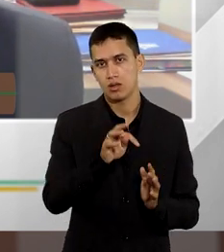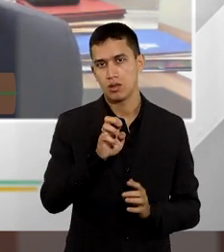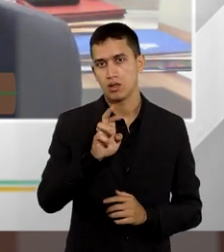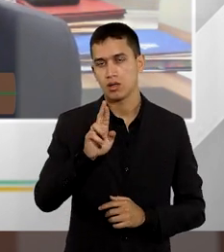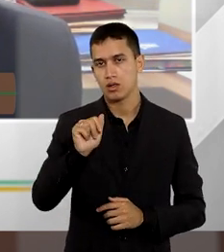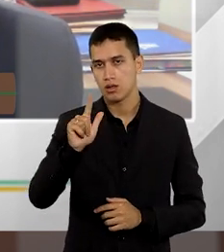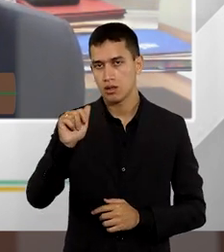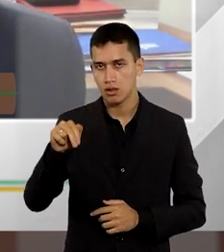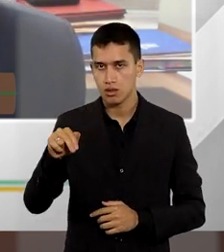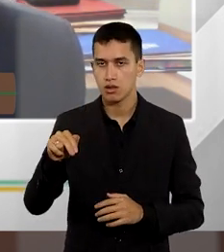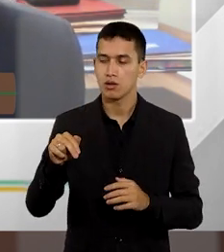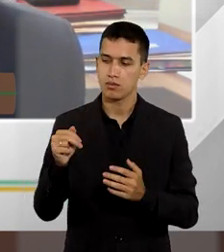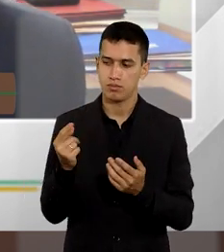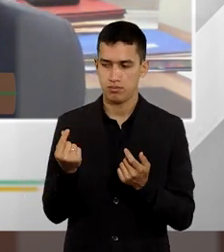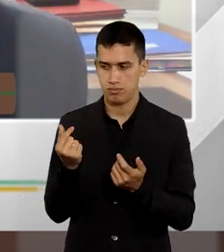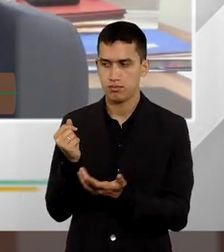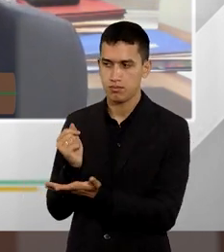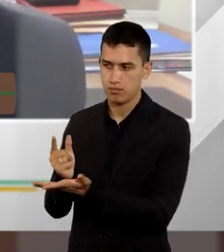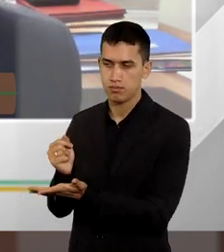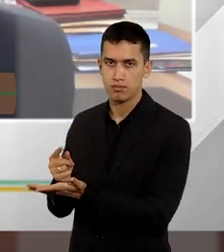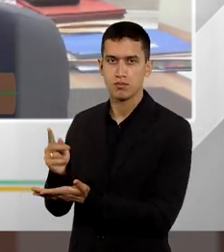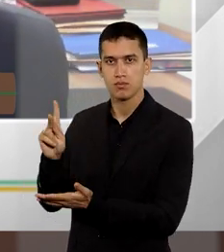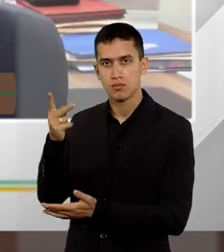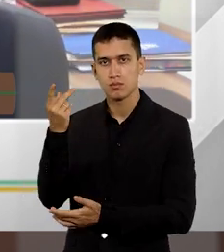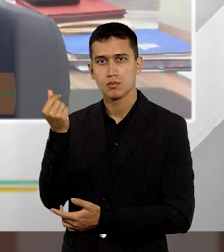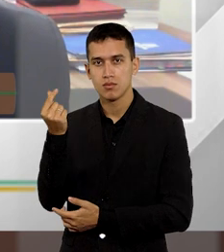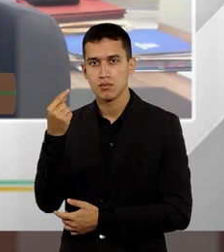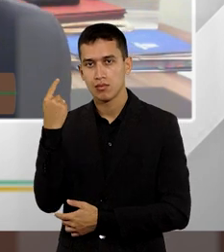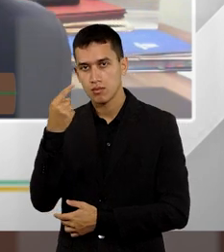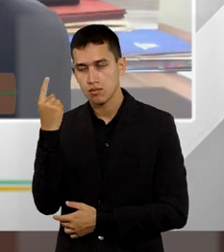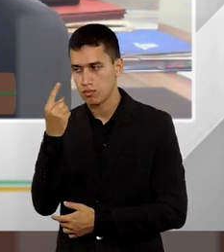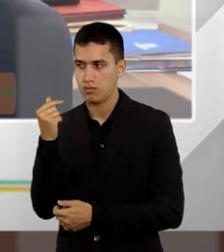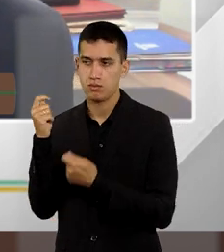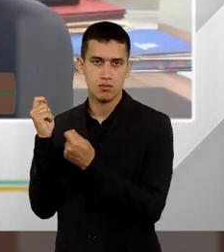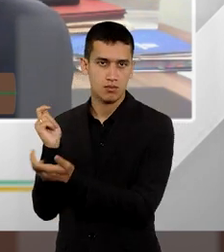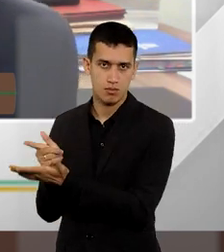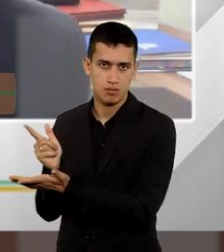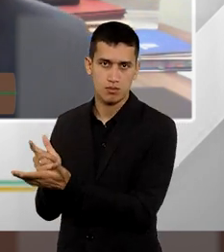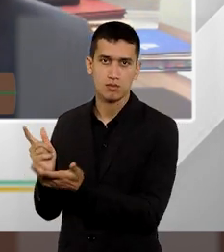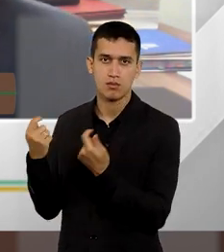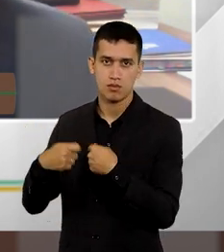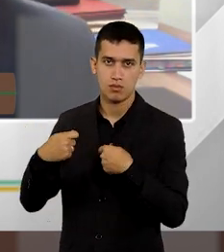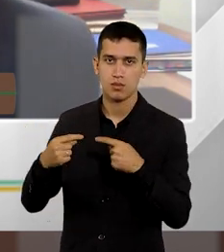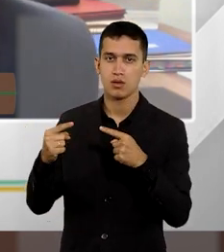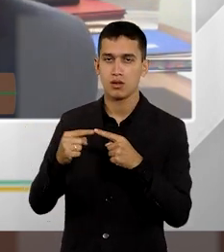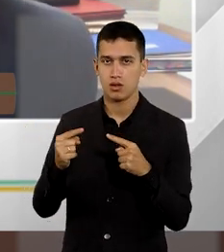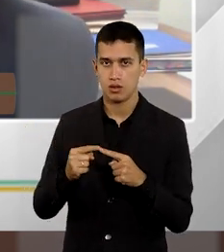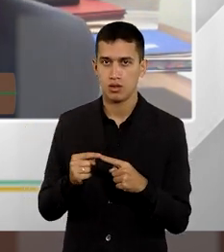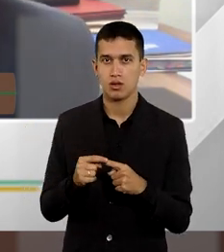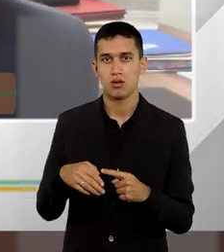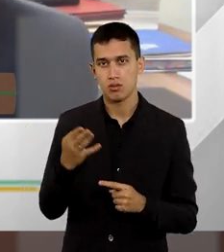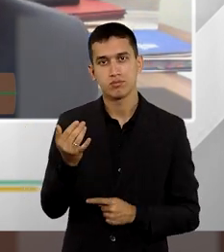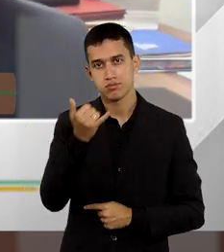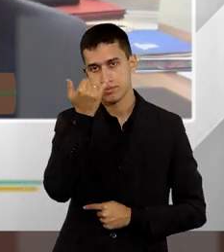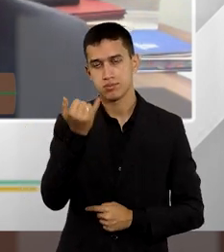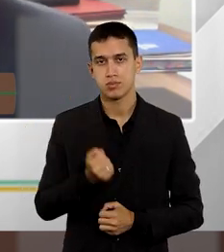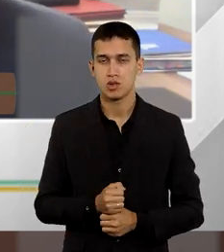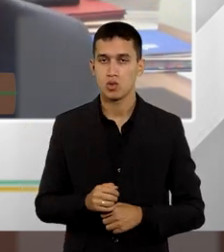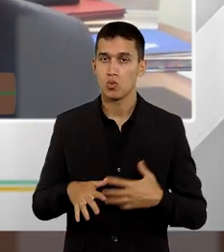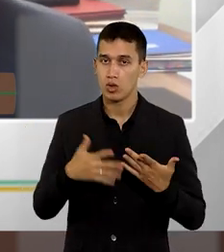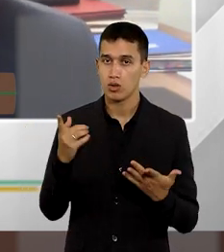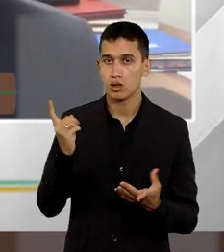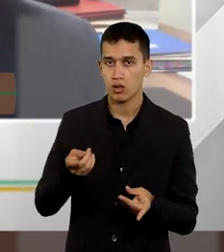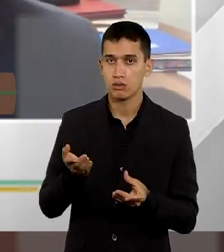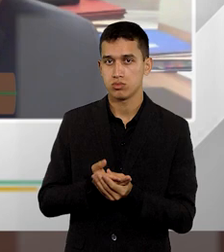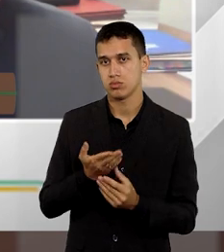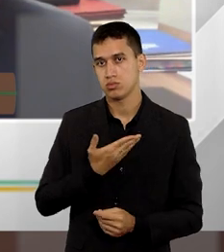pagamento de honorários advocatícios, elas estão ao querelado, aplicando-se o princípio geral da sucumbencia, quando a ação do querelante. Quando a